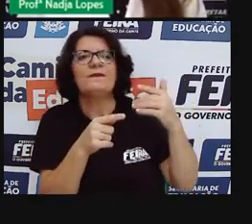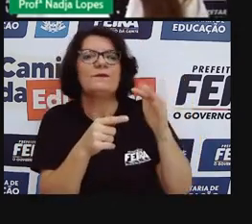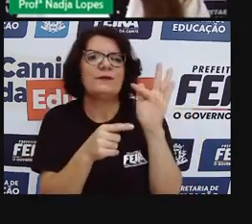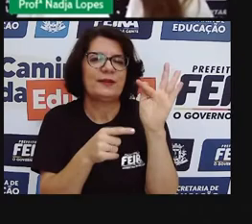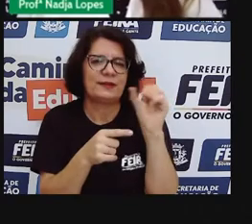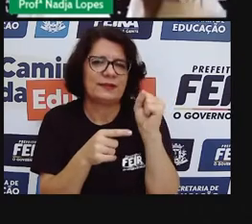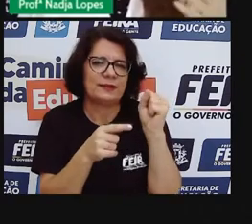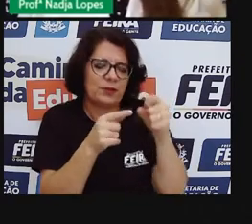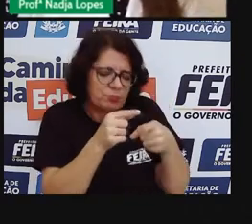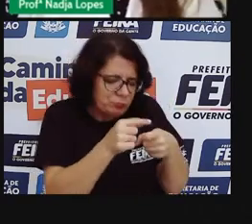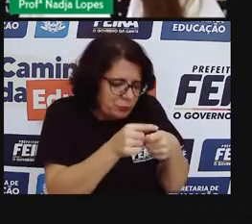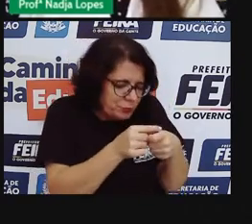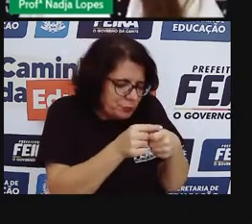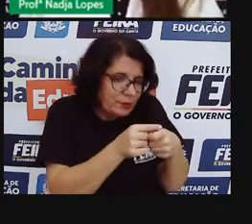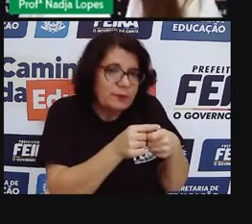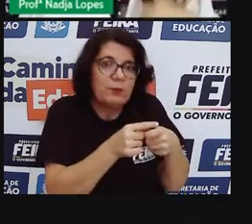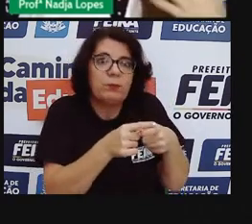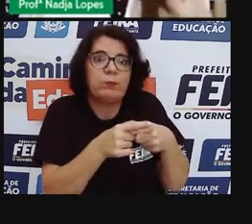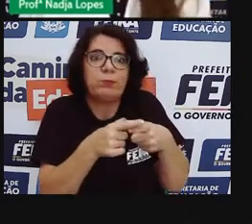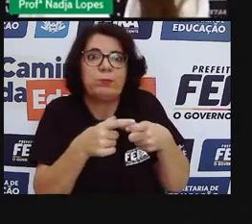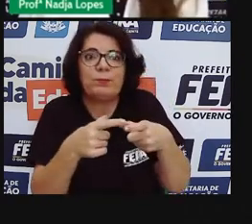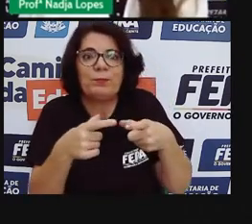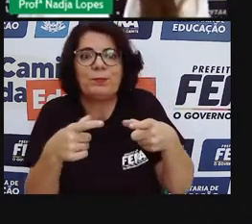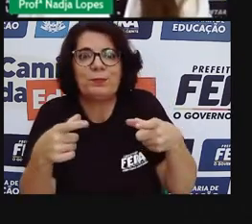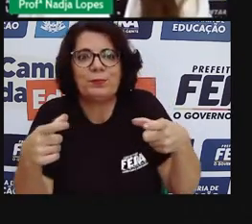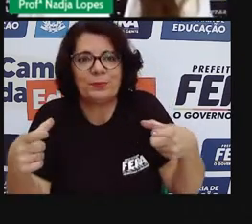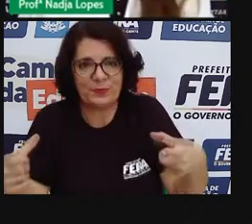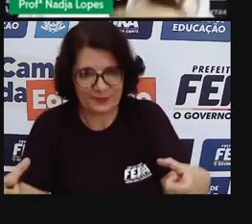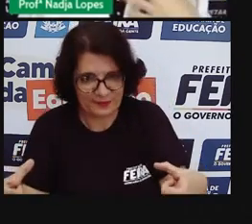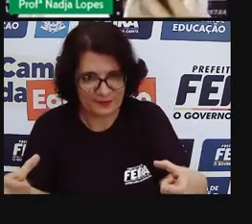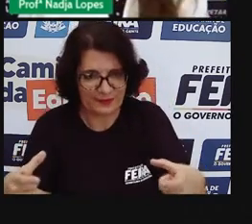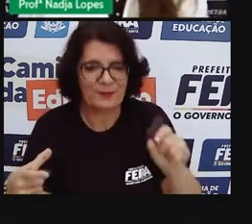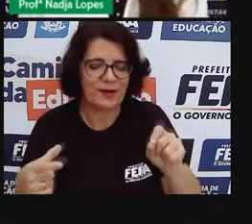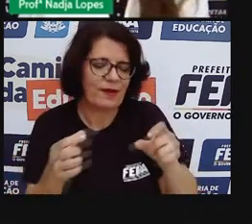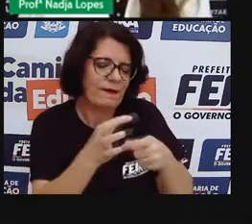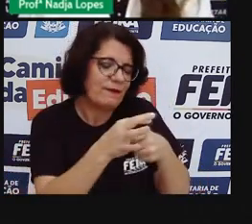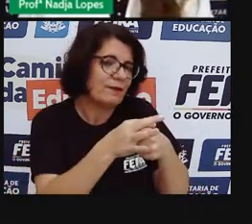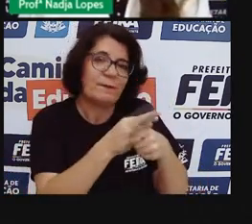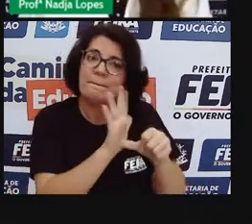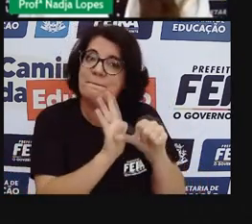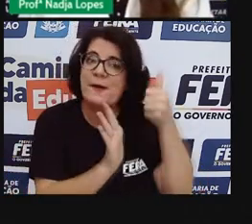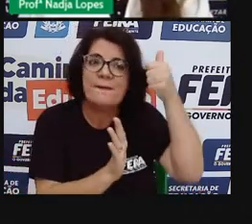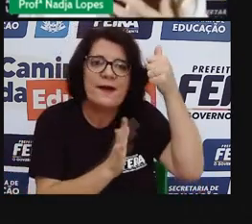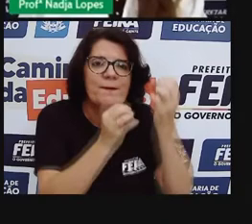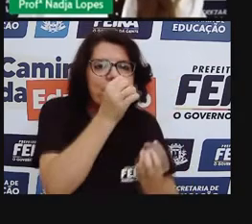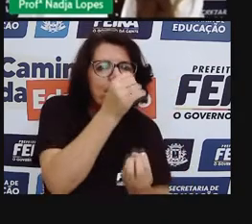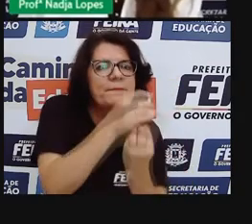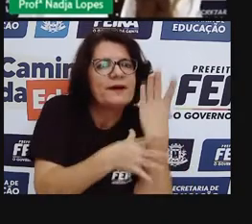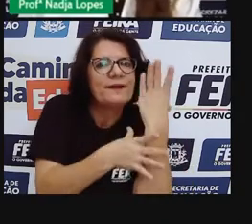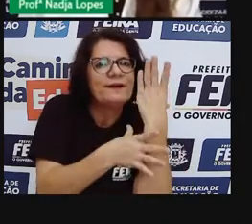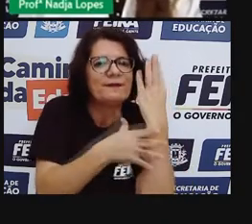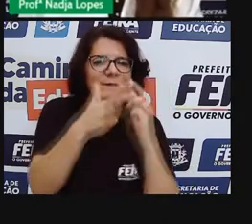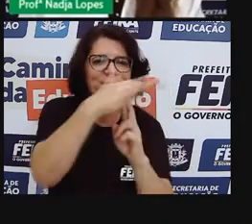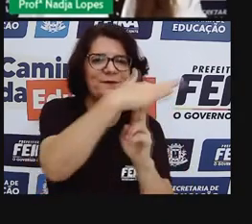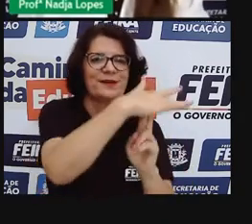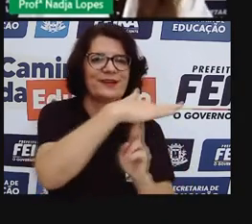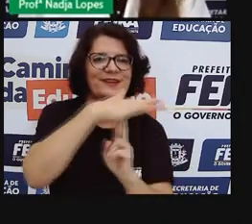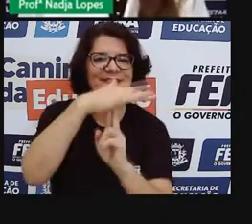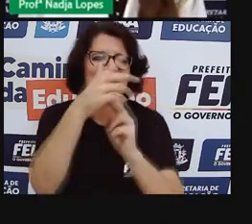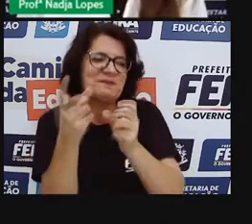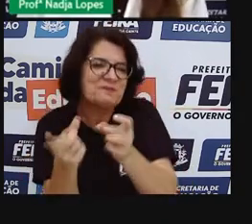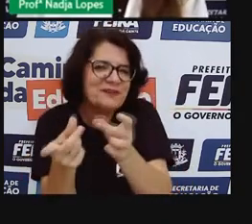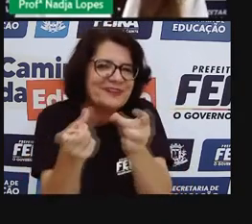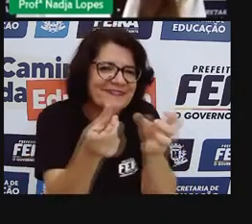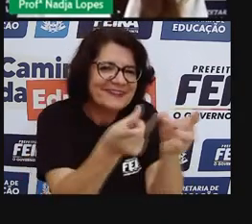que a nossa cidade teve origem através das feiras. Então muitas feiras livres marcaram a história da nossa cidade e eu vou